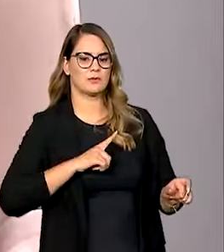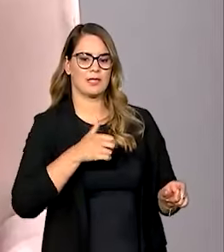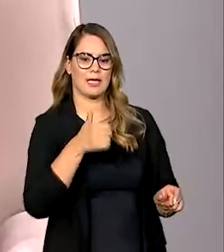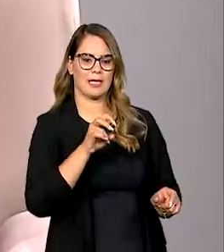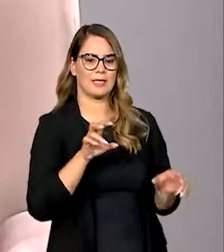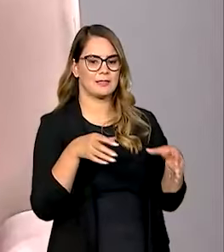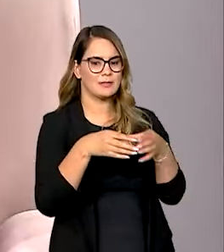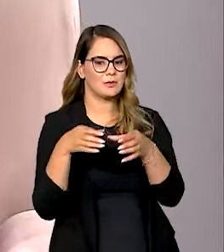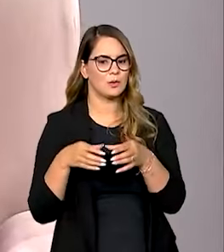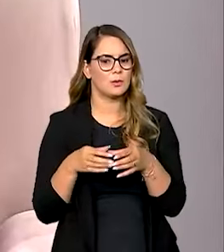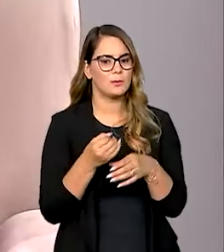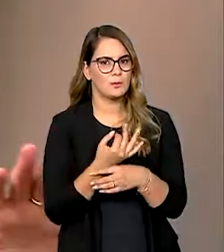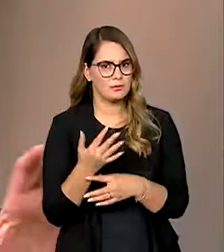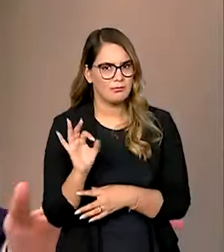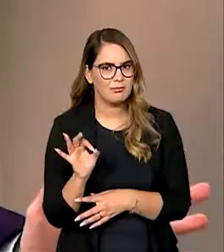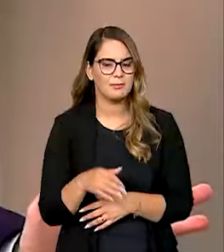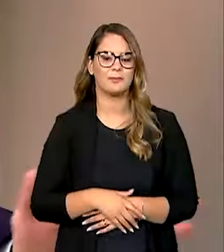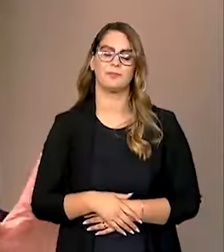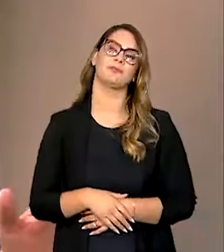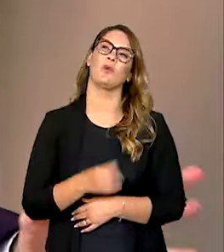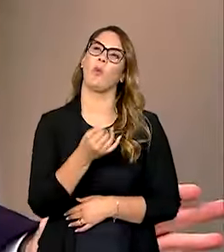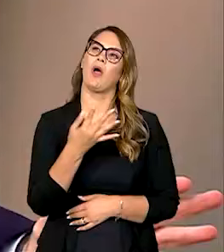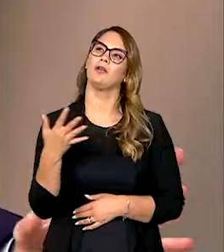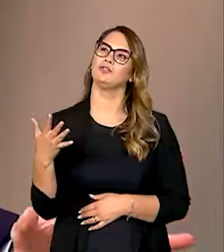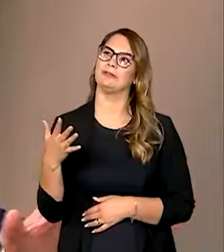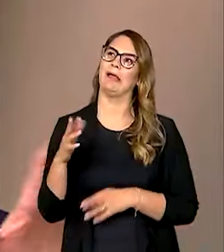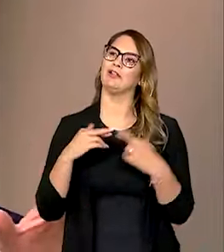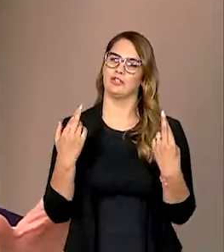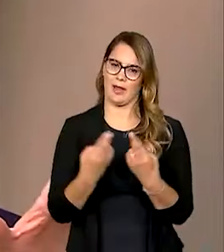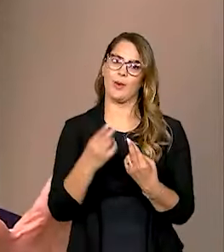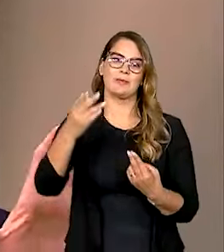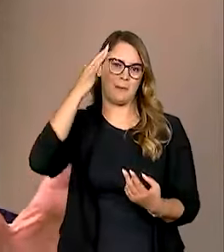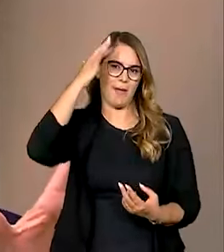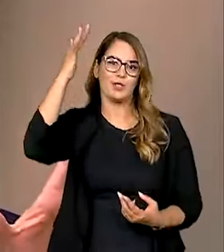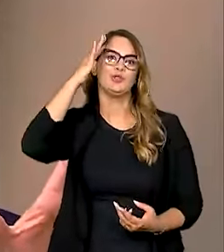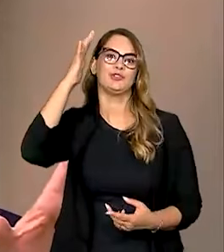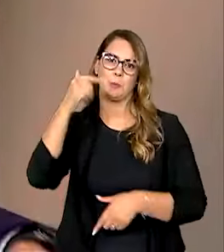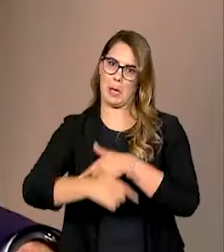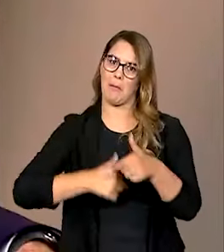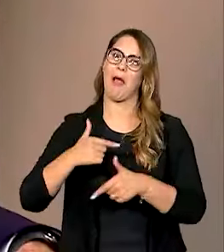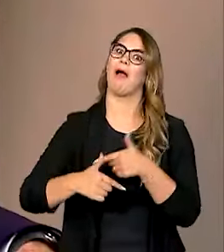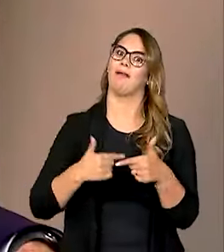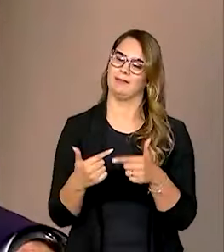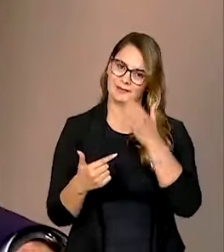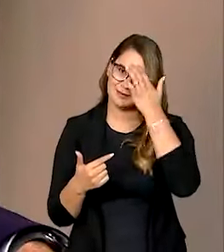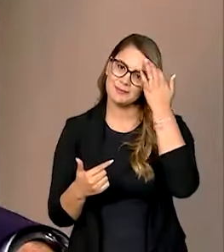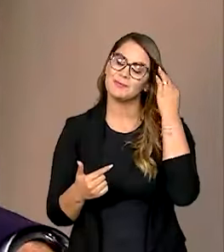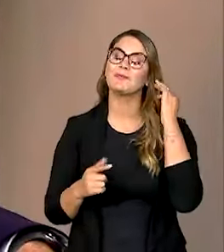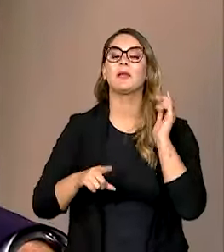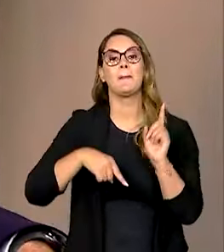grupos? É muita gente, né, embaixador? Olha, só pelo número de reuniões, você tem a dimensão do tamanho do trabalho, né? Que são